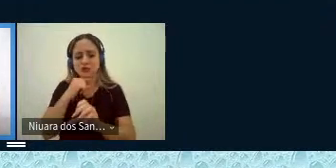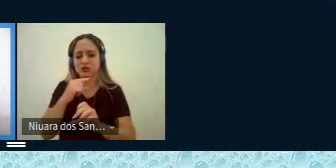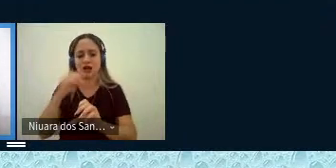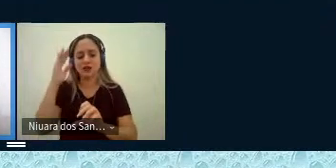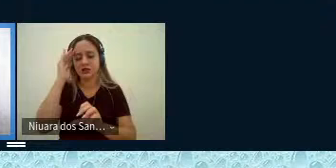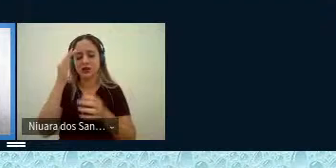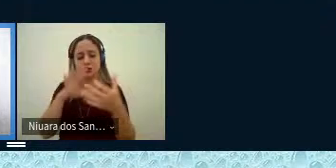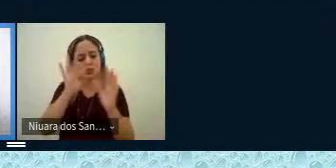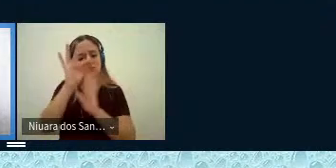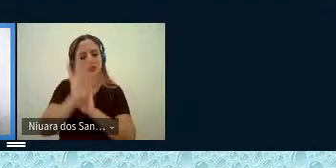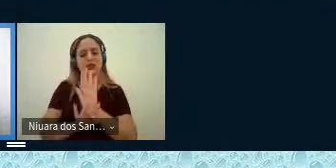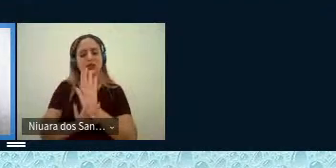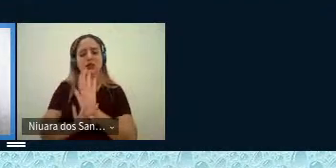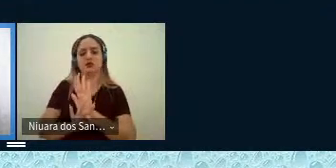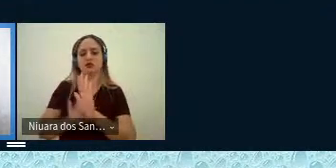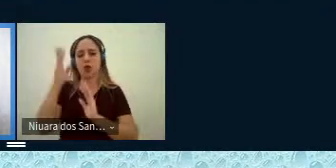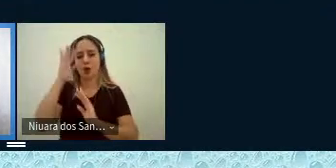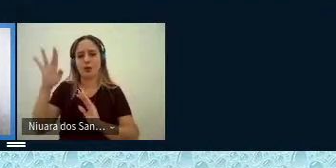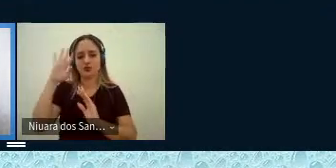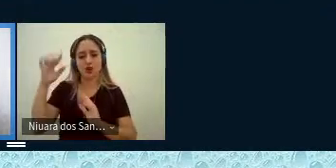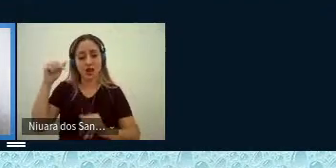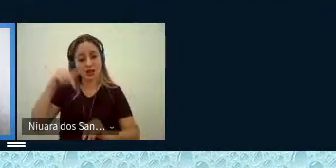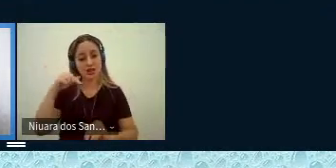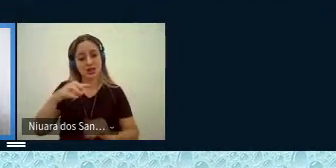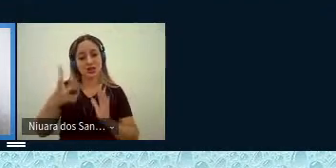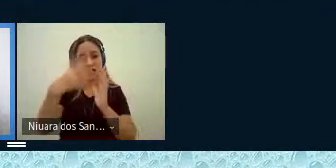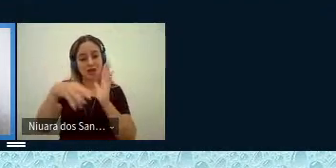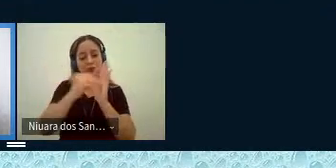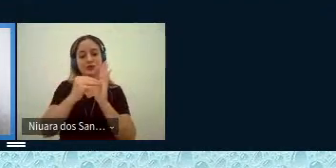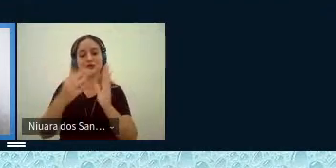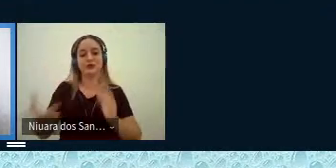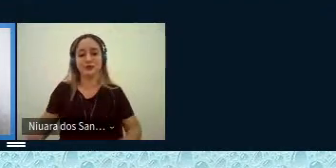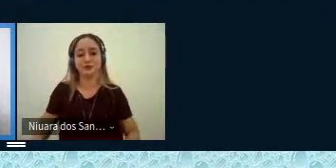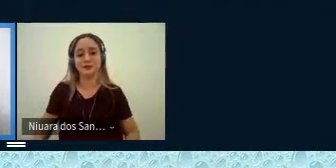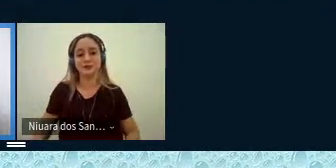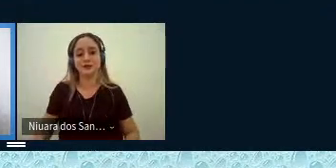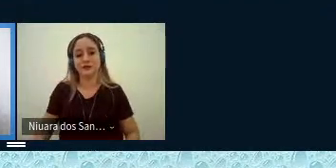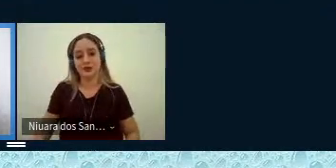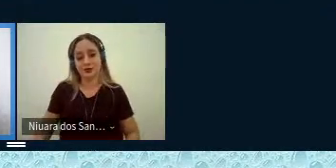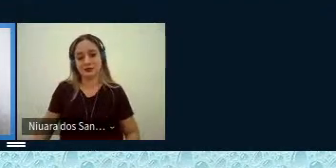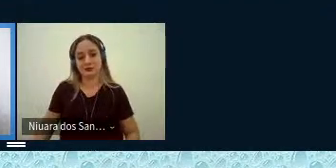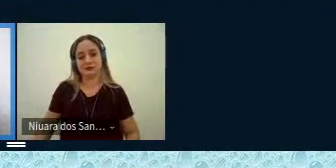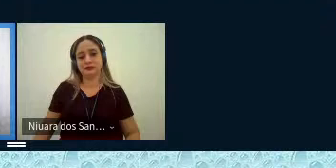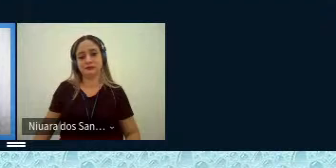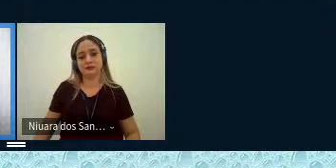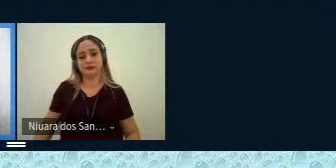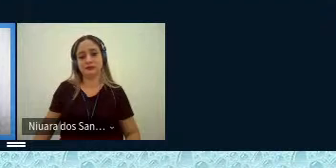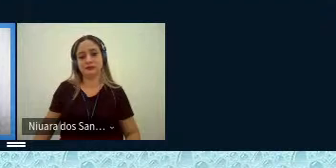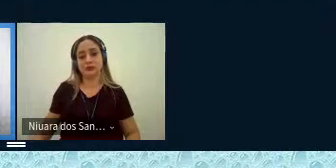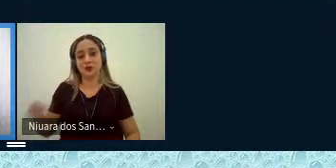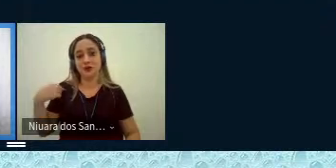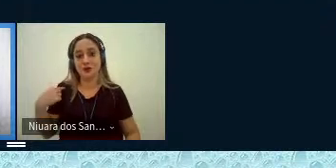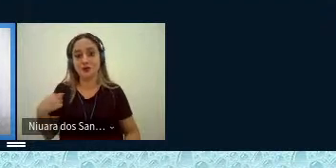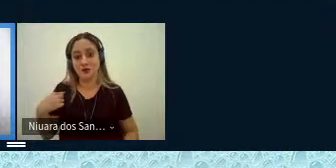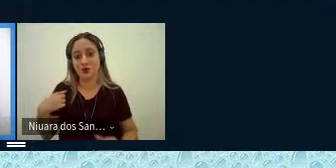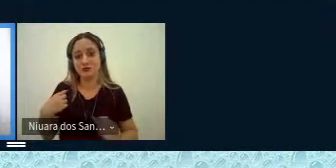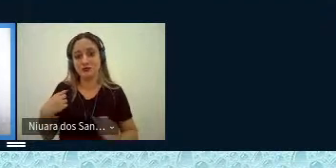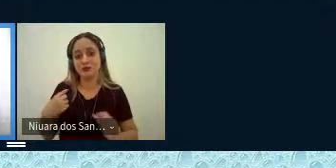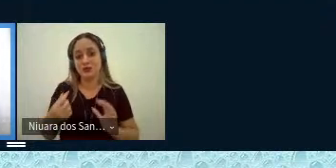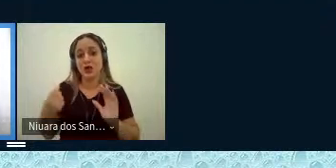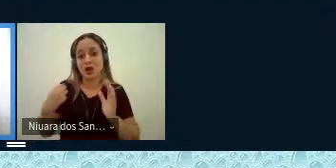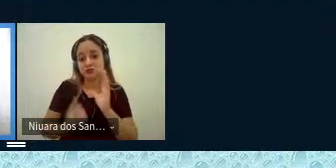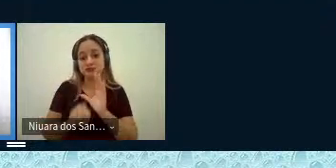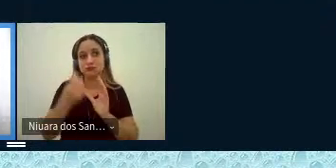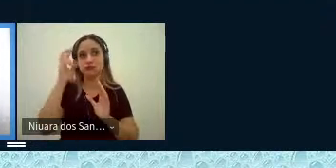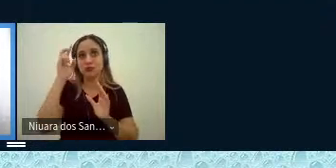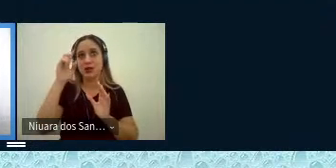maior desse imaginário amazônico. E eles anotaram, e foi, assim, foi a constatação das hipóteses, do levantamento